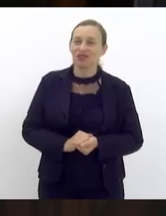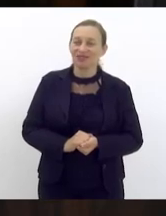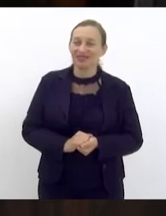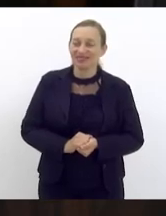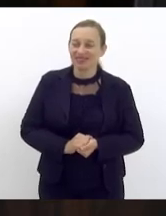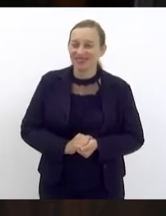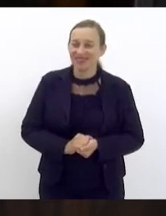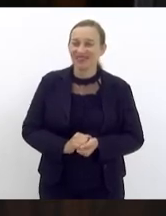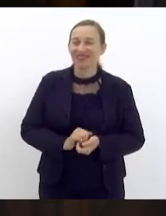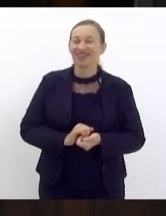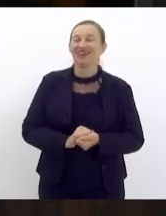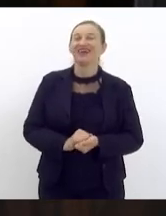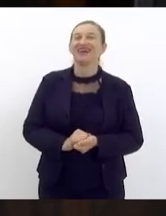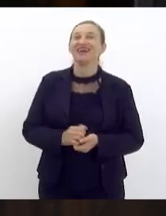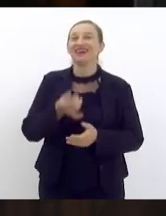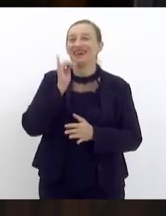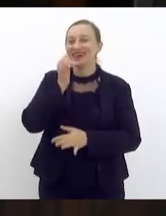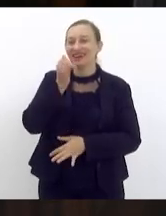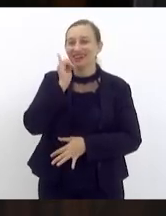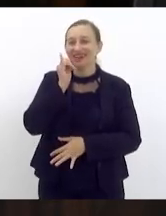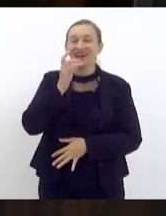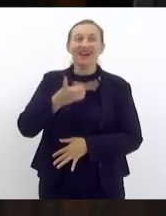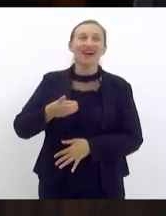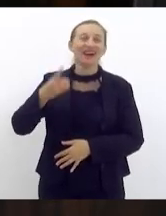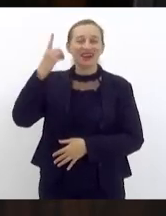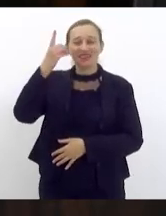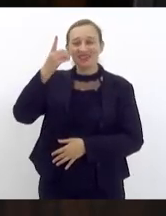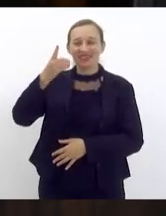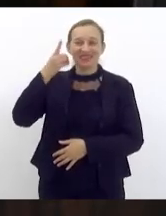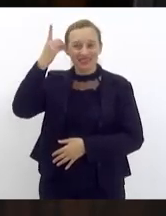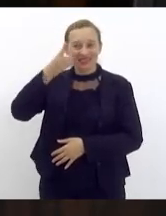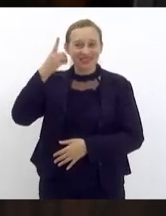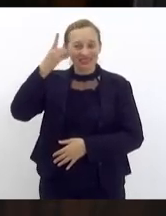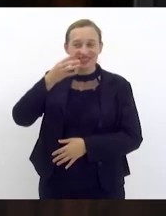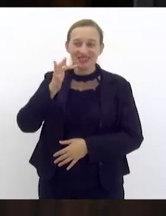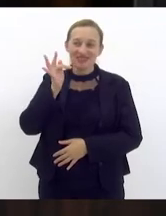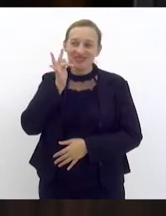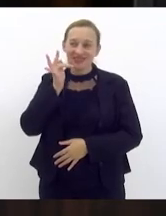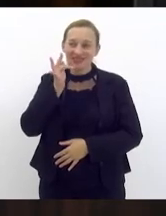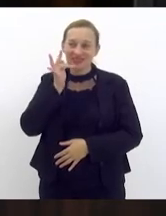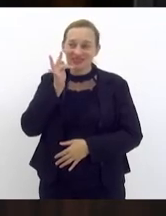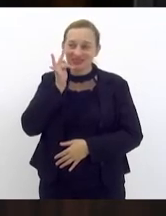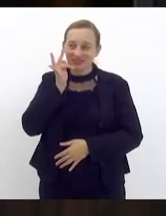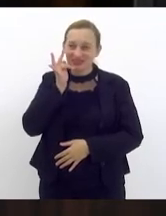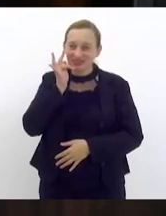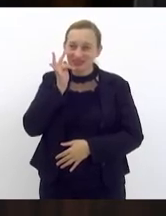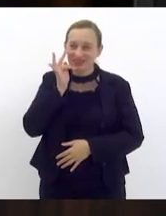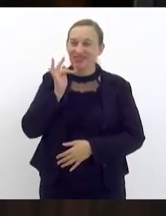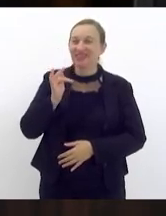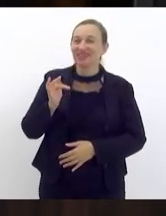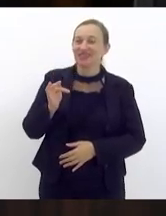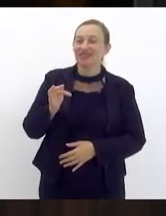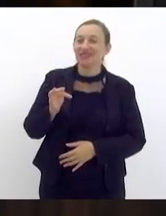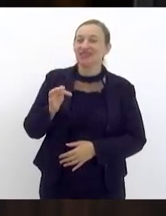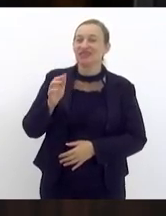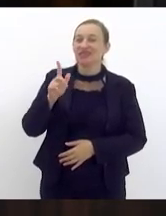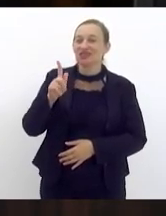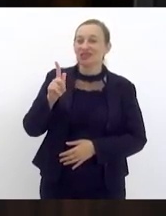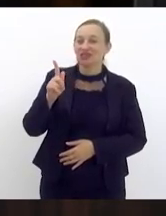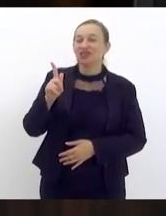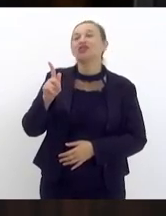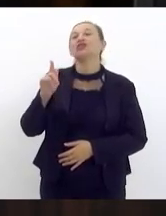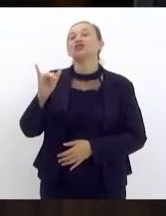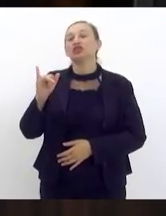constituição e justiça relatores deputados Jorge Felipe Neto Lucinha Gilviana Mônica